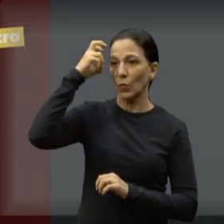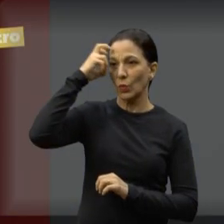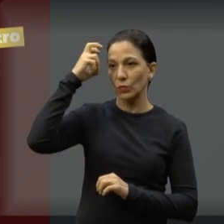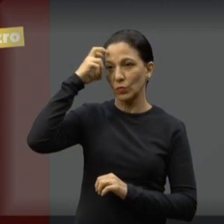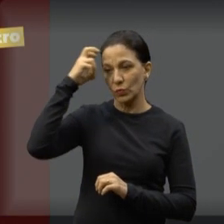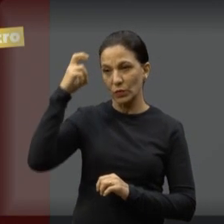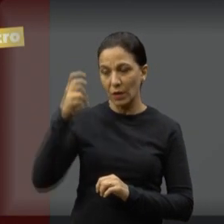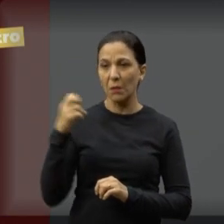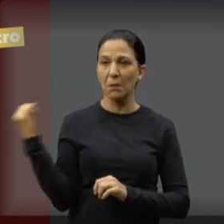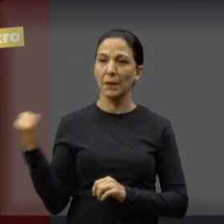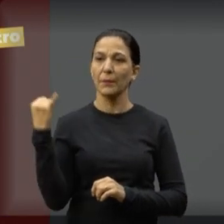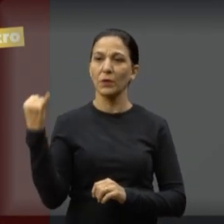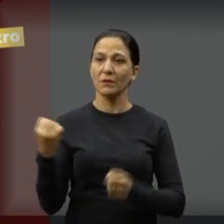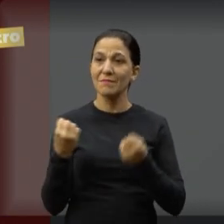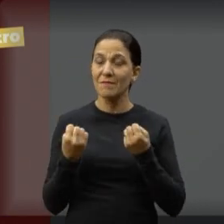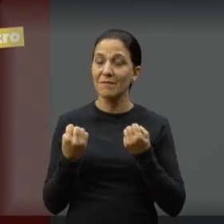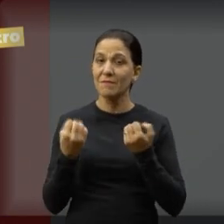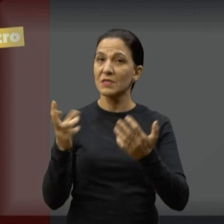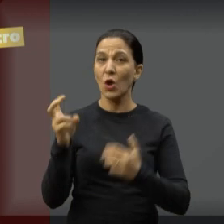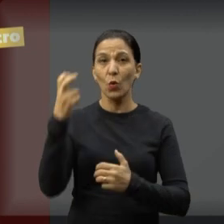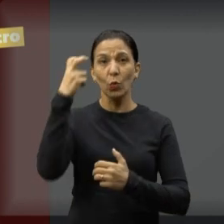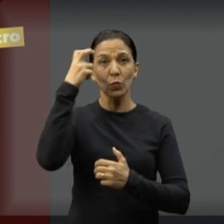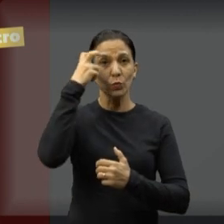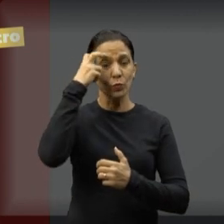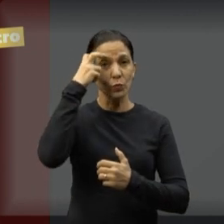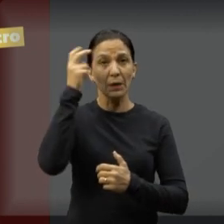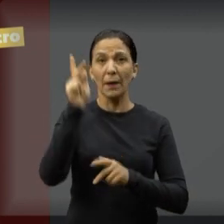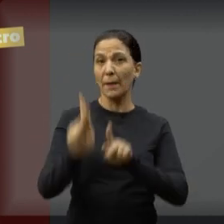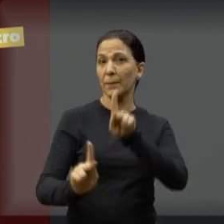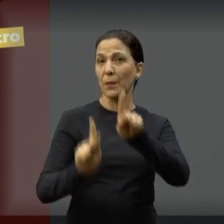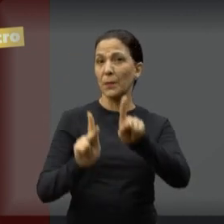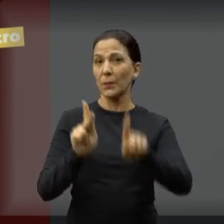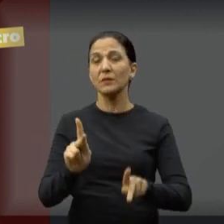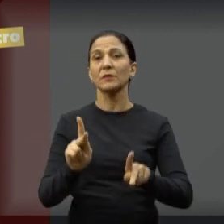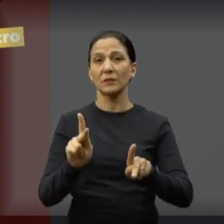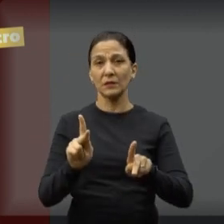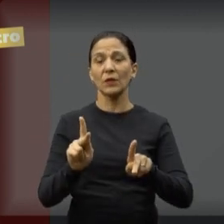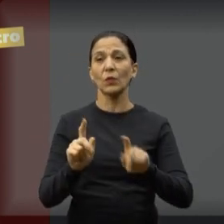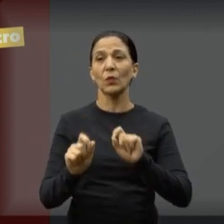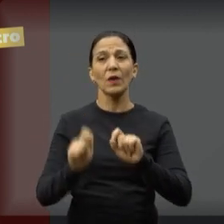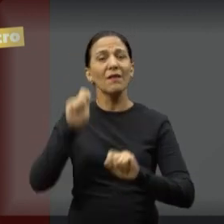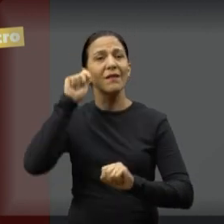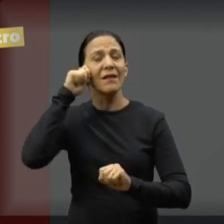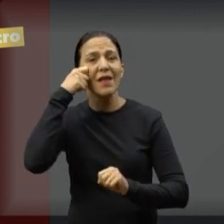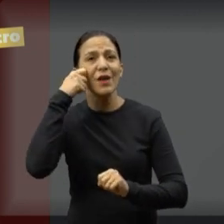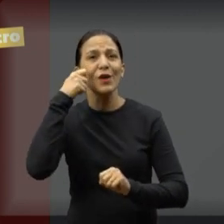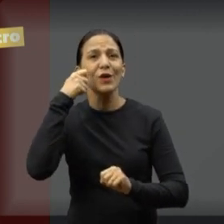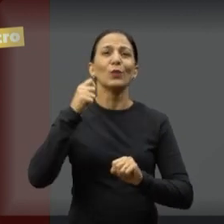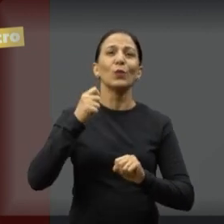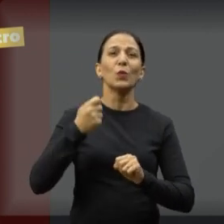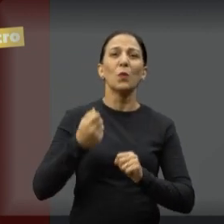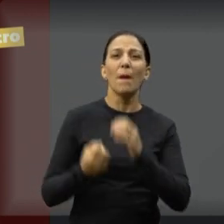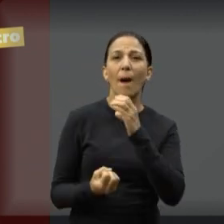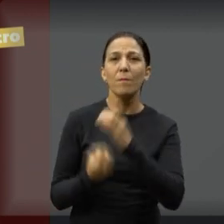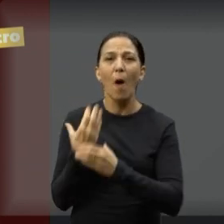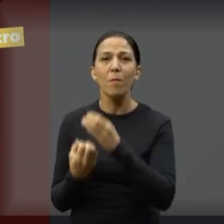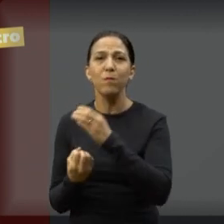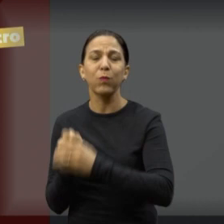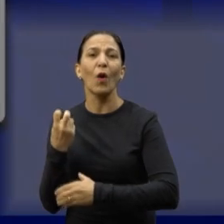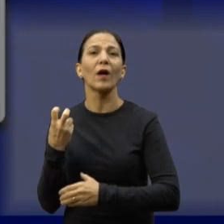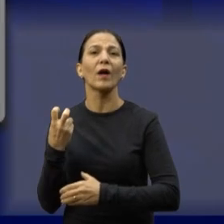importante oferecer a cultura, oferecer o que essas pessoas têm a nos dizer